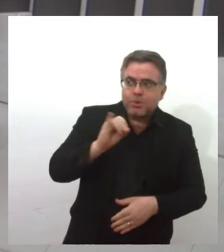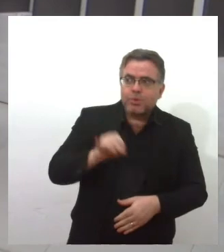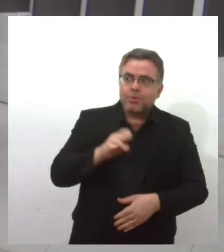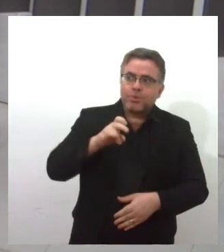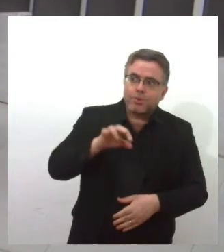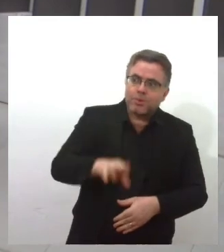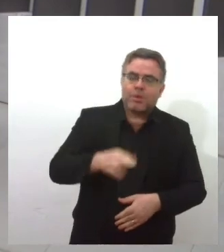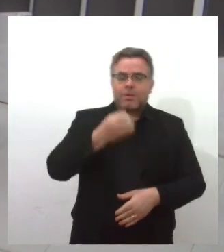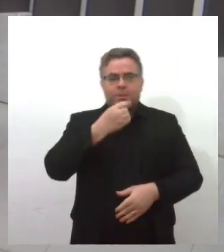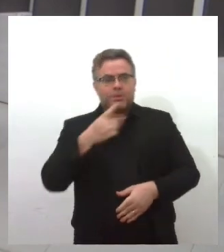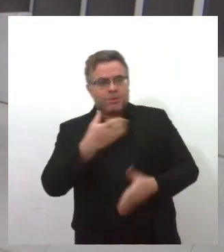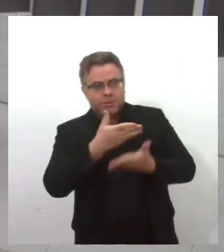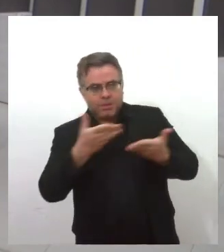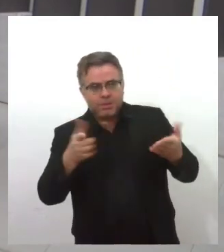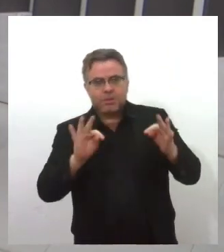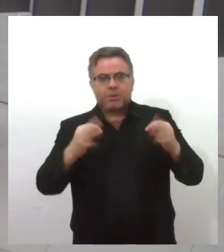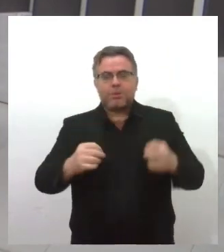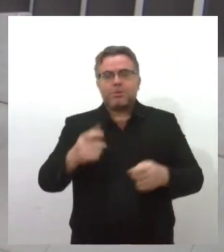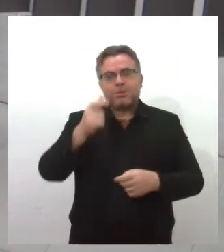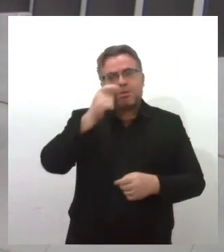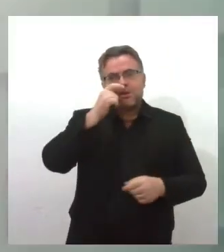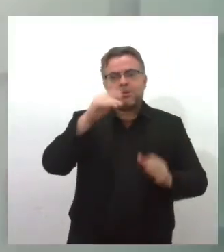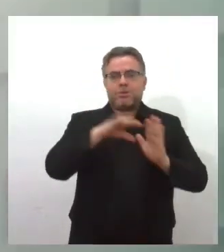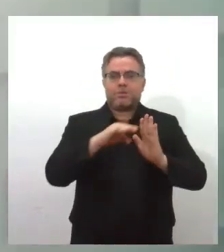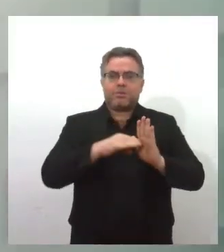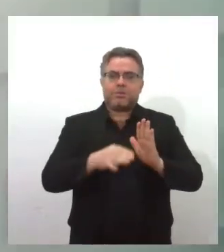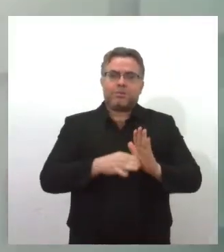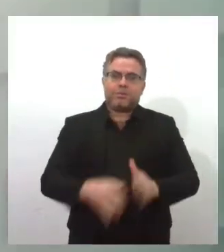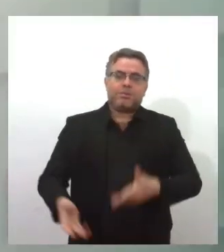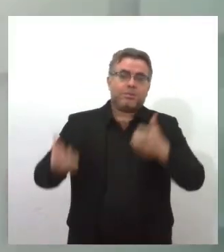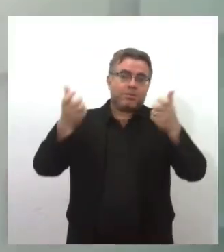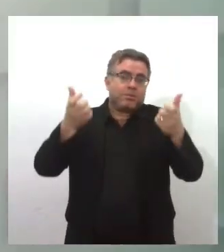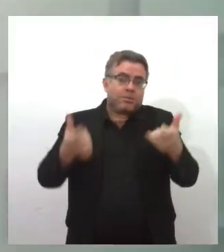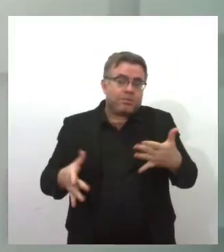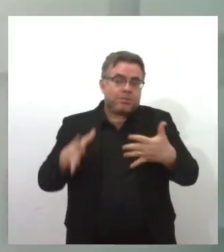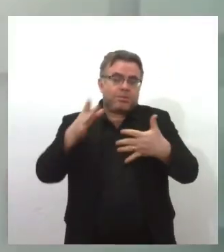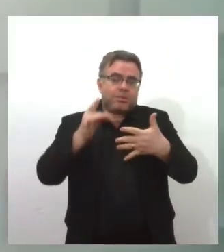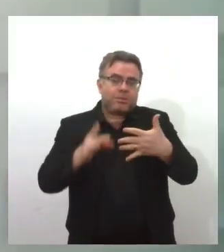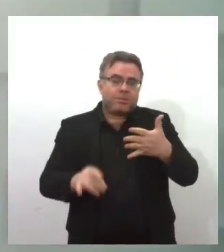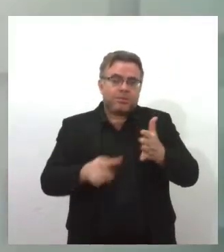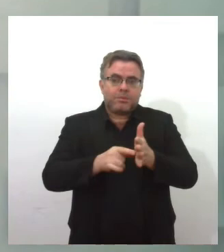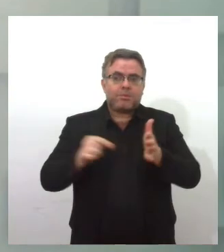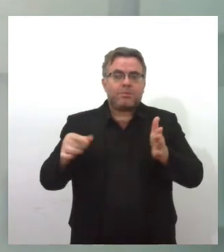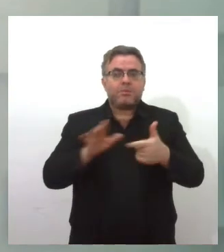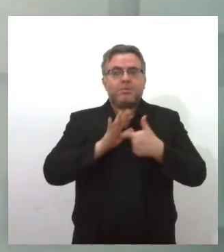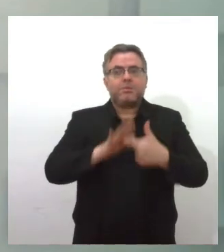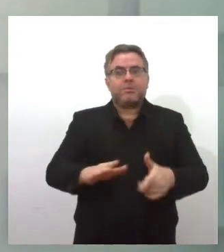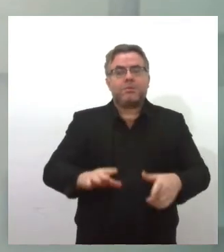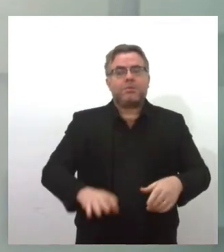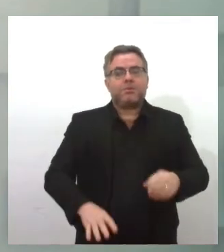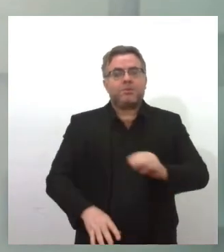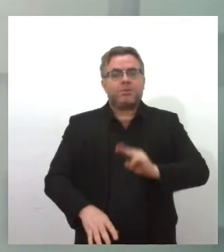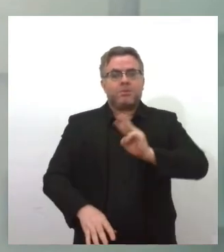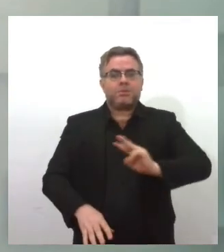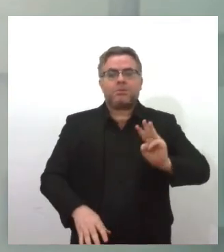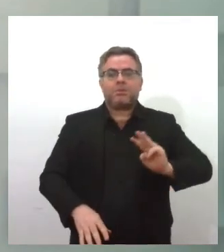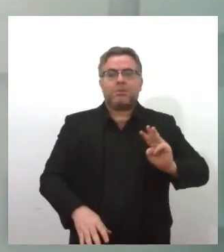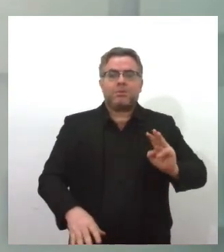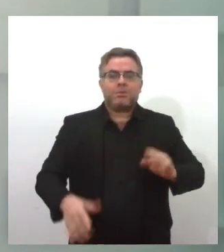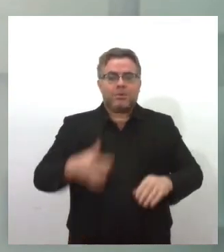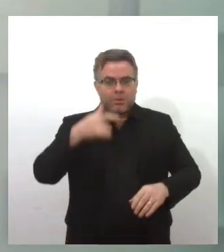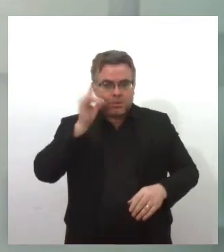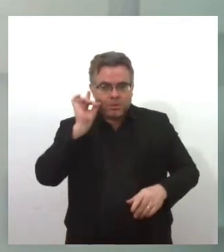Larissa. Muito bom dia para você que nos acompanha. Eu vou trazer os destaques que estão no site da Assembleia Legislativa, da sessão plenária de